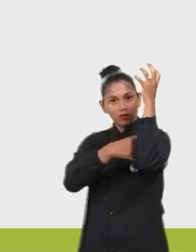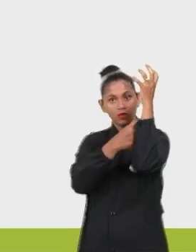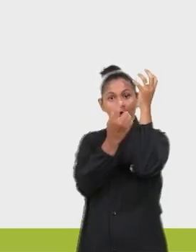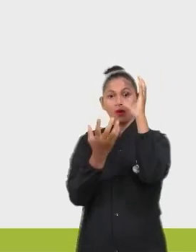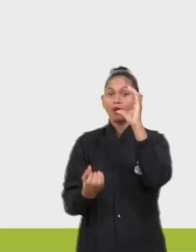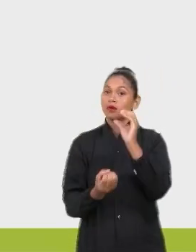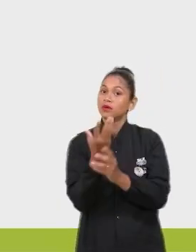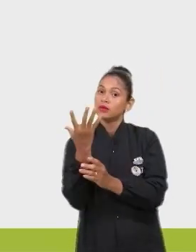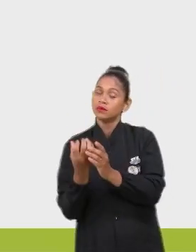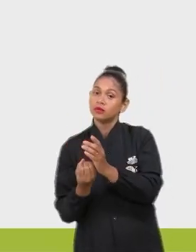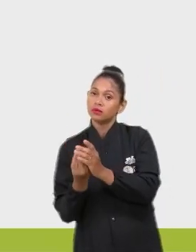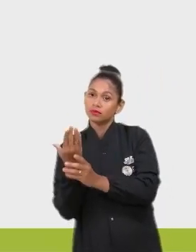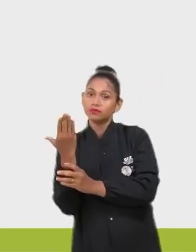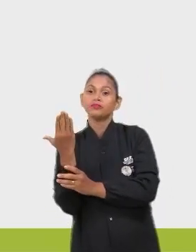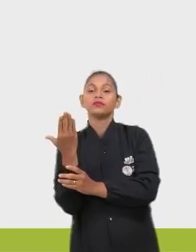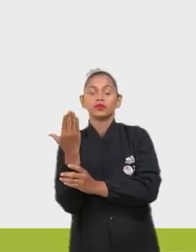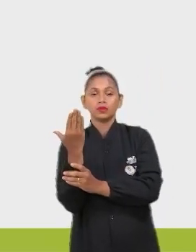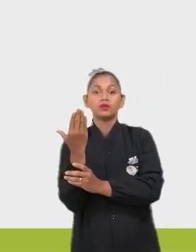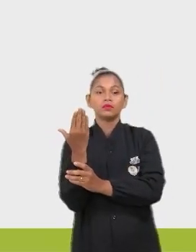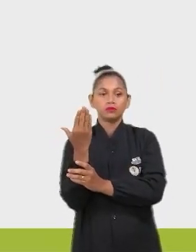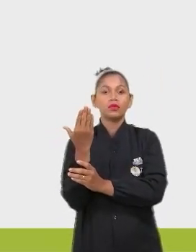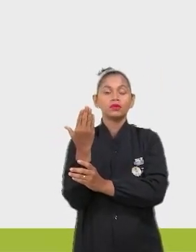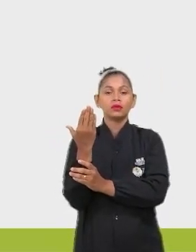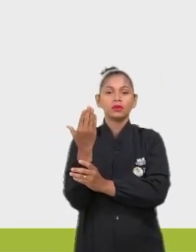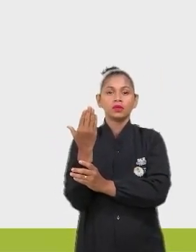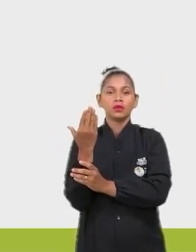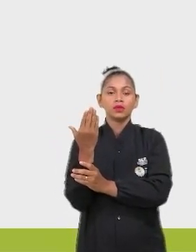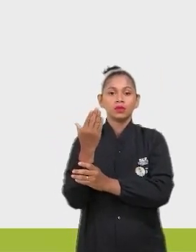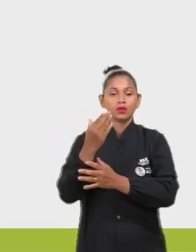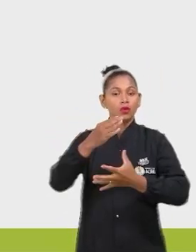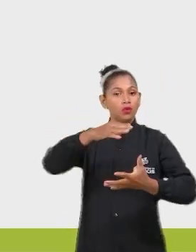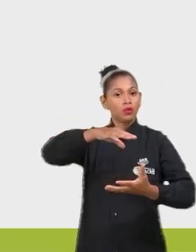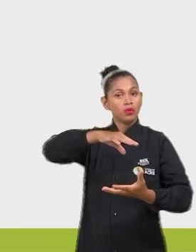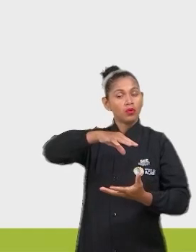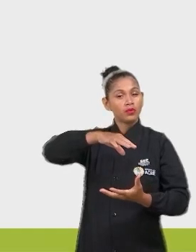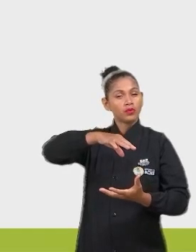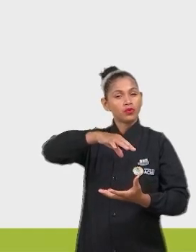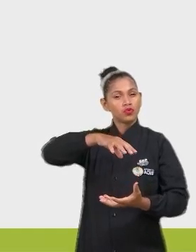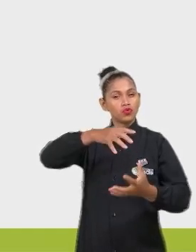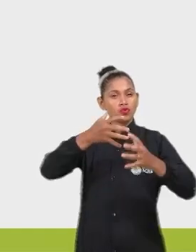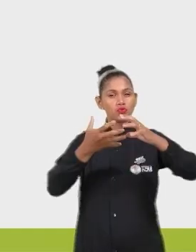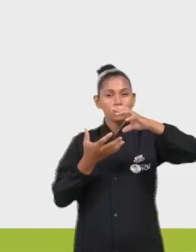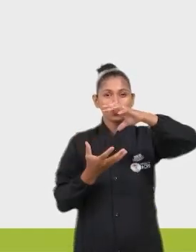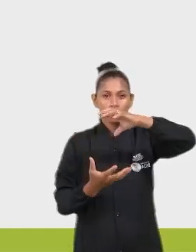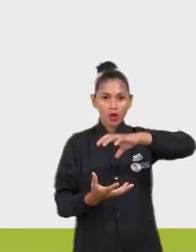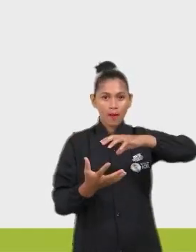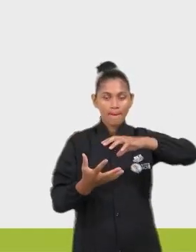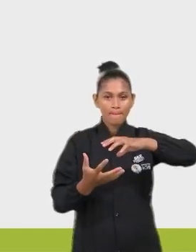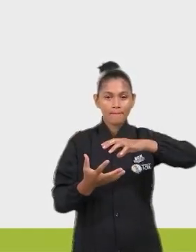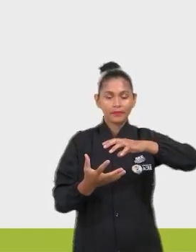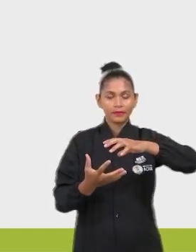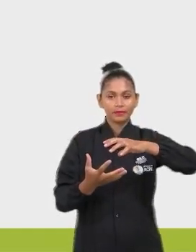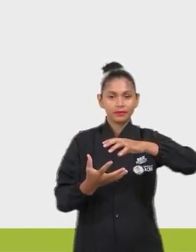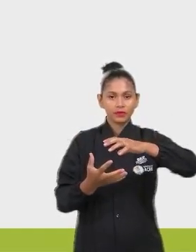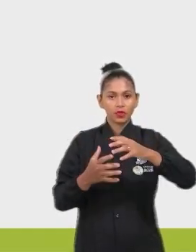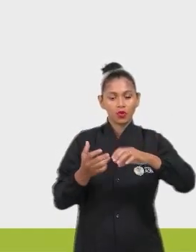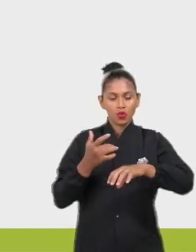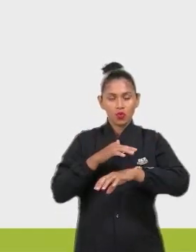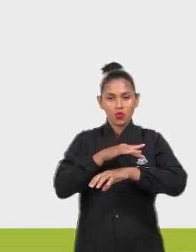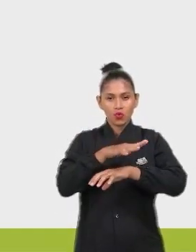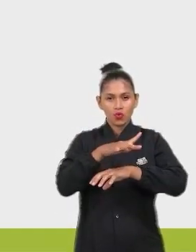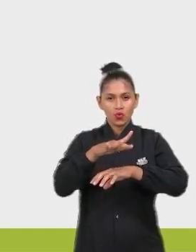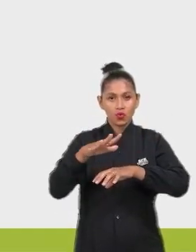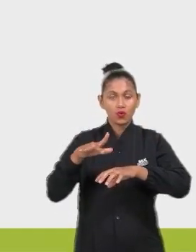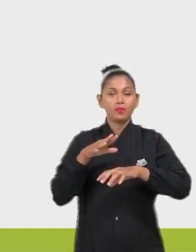de biomassa. Biomassa é a matéria orgânica que vai favorecer, que vai alimentar